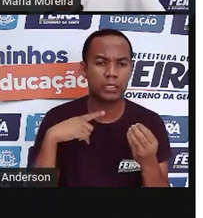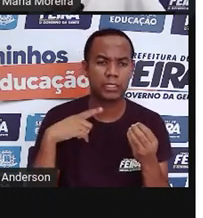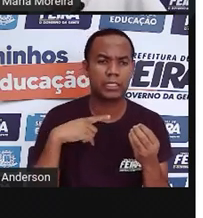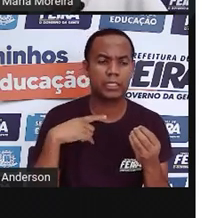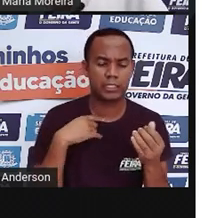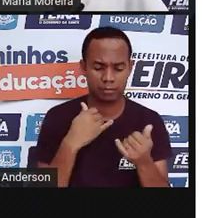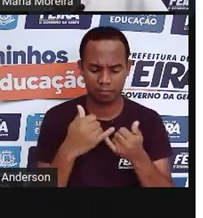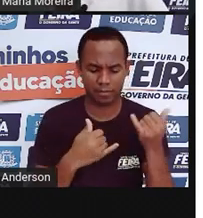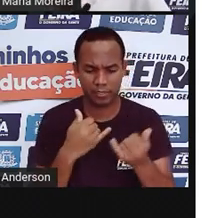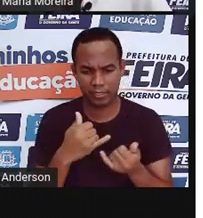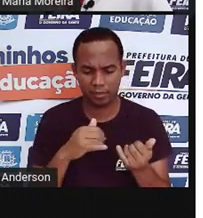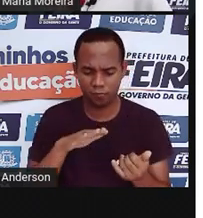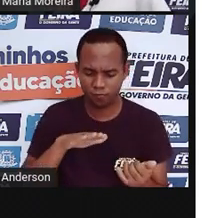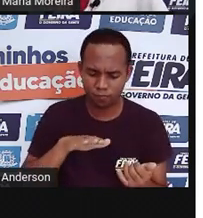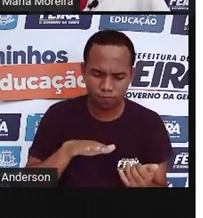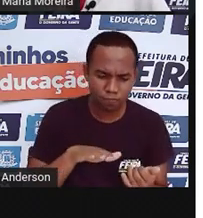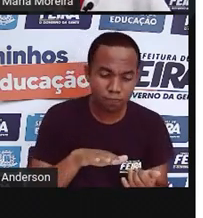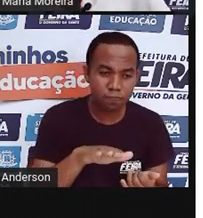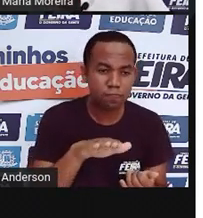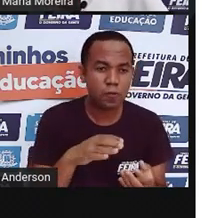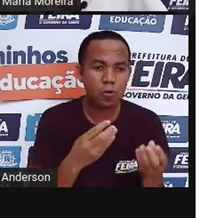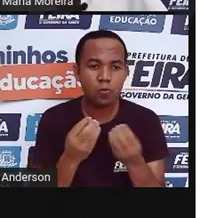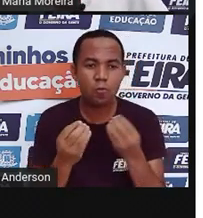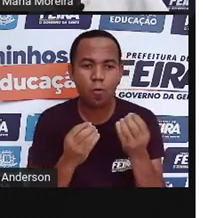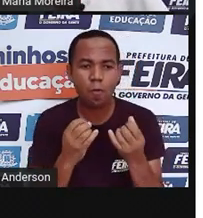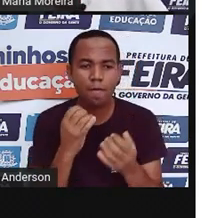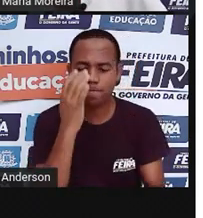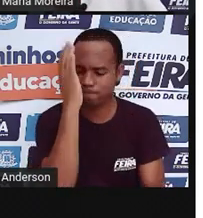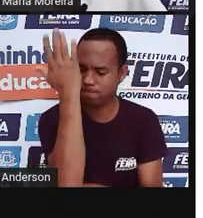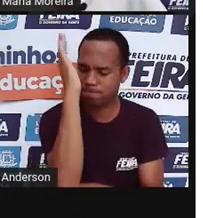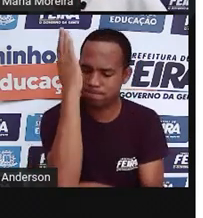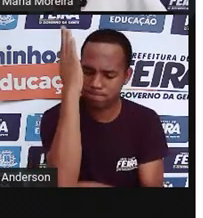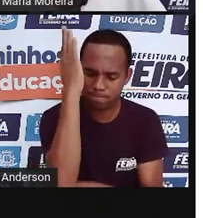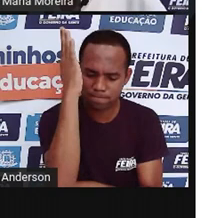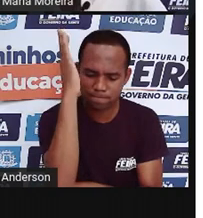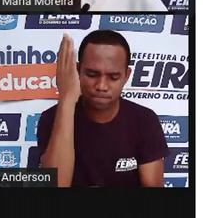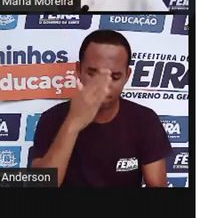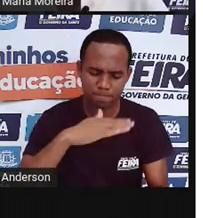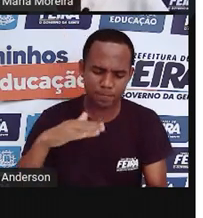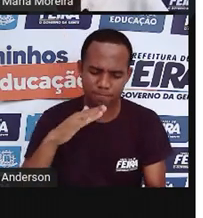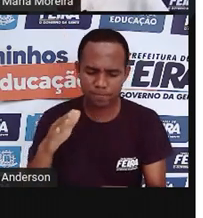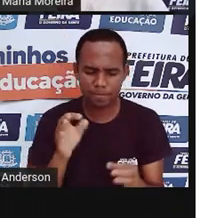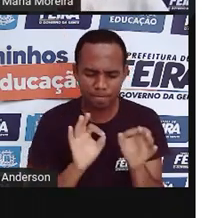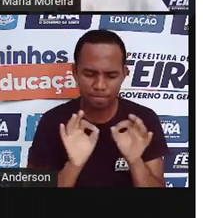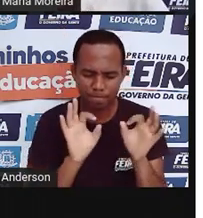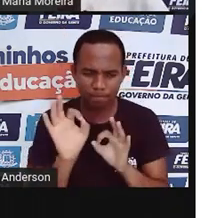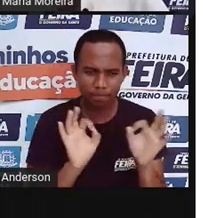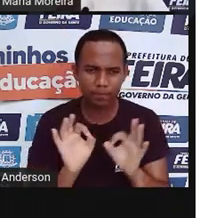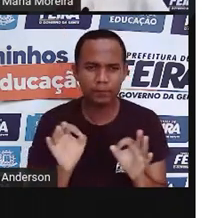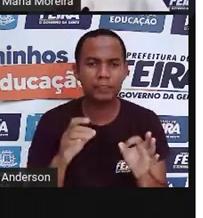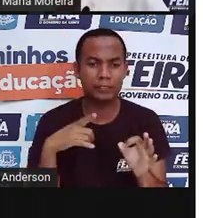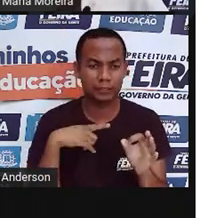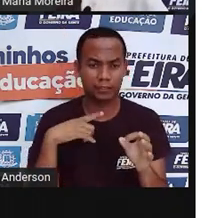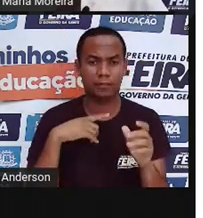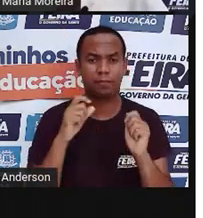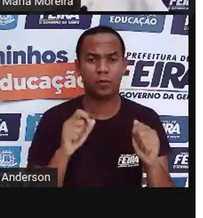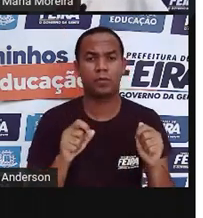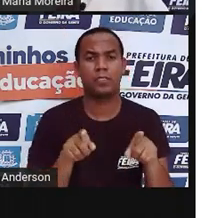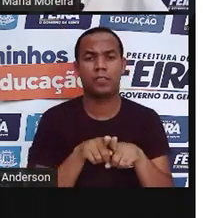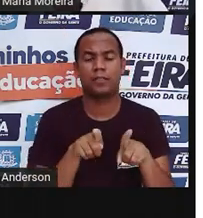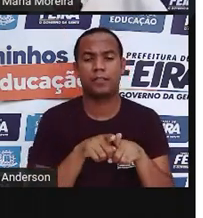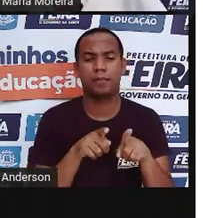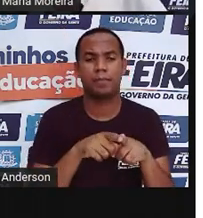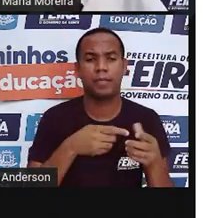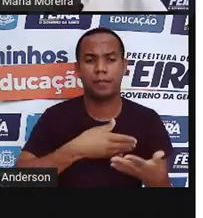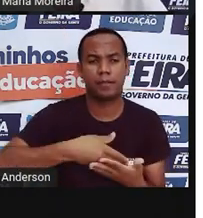de madeira. E que, inclusive, vocês podem, com a ajuda de um adulto, obviamente, produzir um carrinho de madeira. E bonecas de quê?